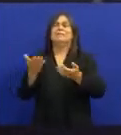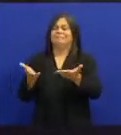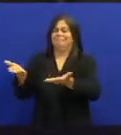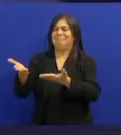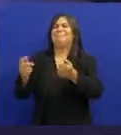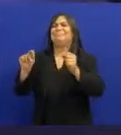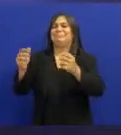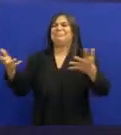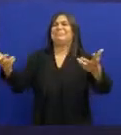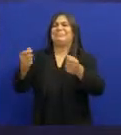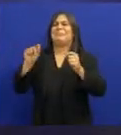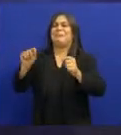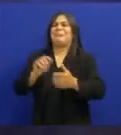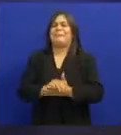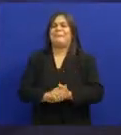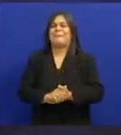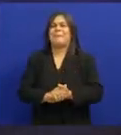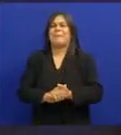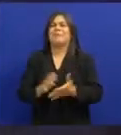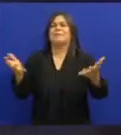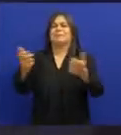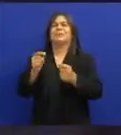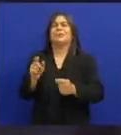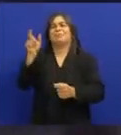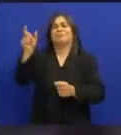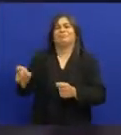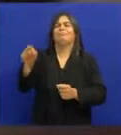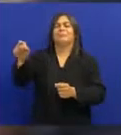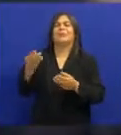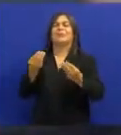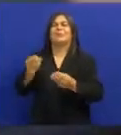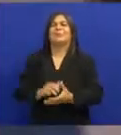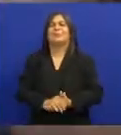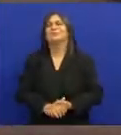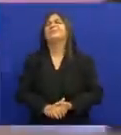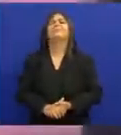bem atendido No quesito de conceito mesmo Sobre o Jackson